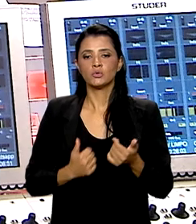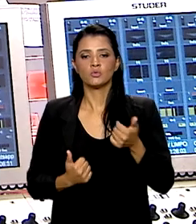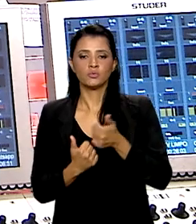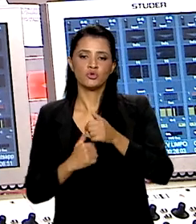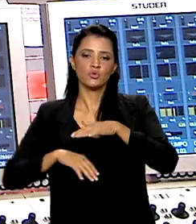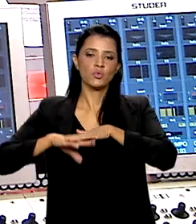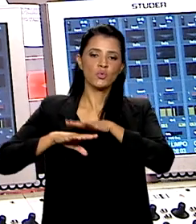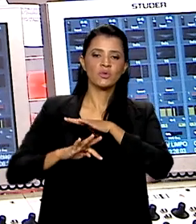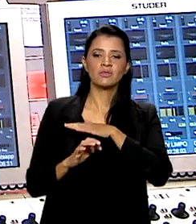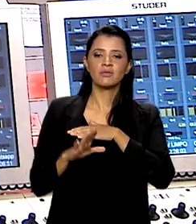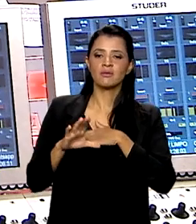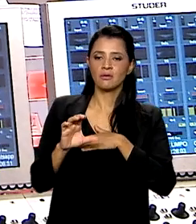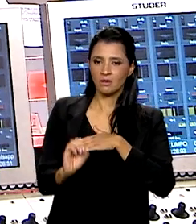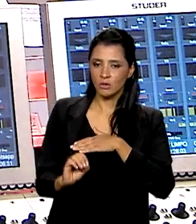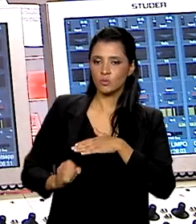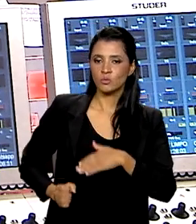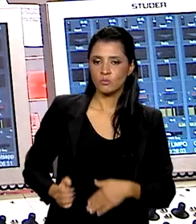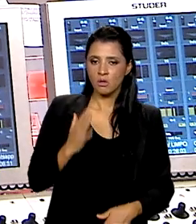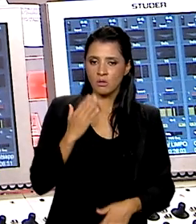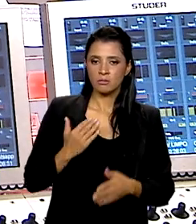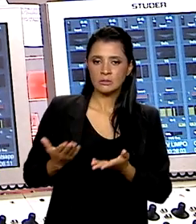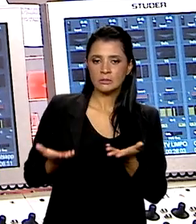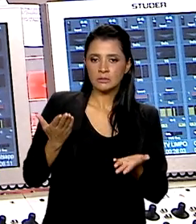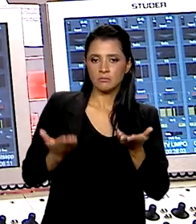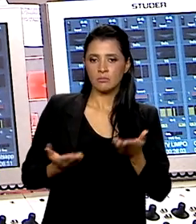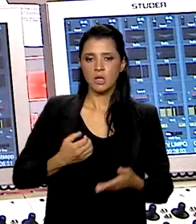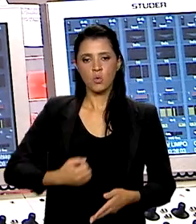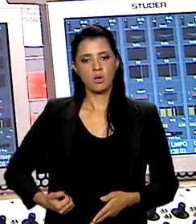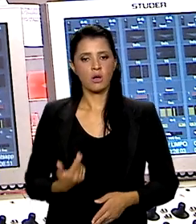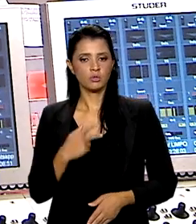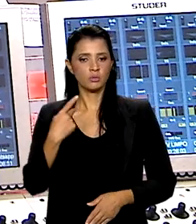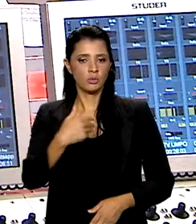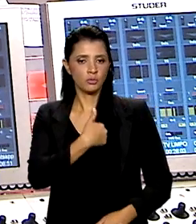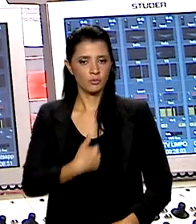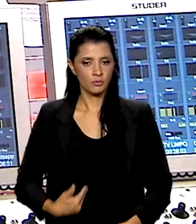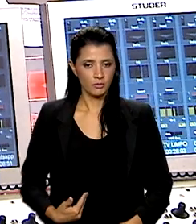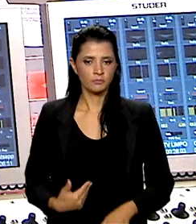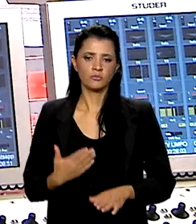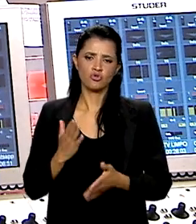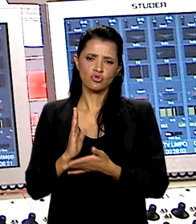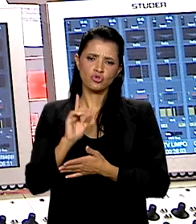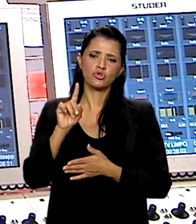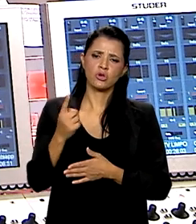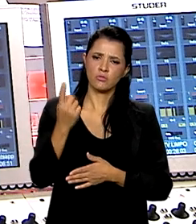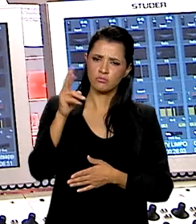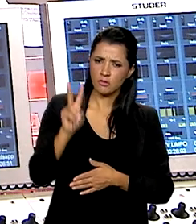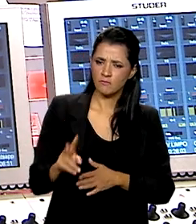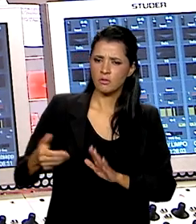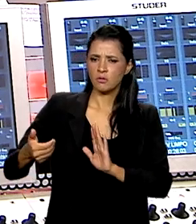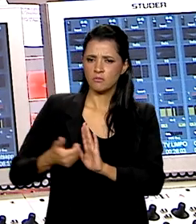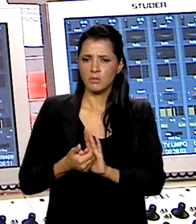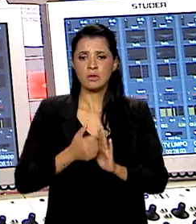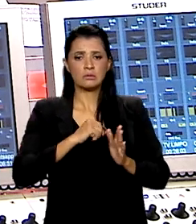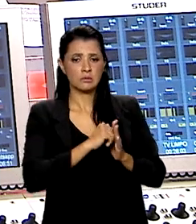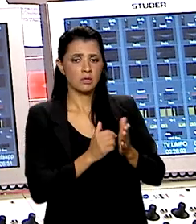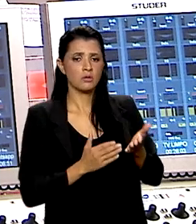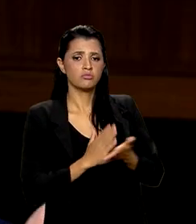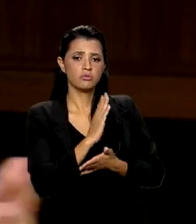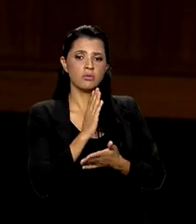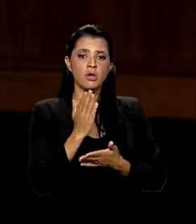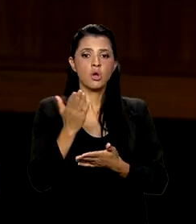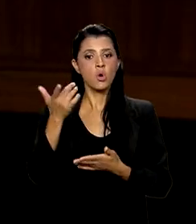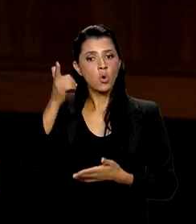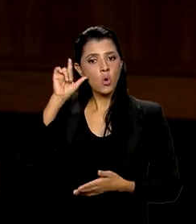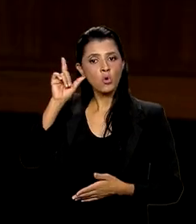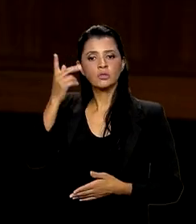teto de gastos e equilibrar as contas públicas. Ela já tinha sido aprovada na Câmara uma vez, no Senado uma vez e ontem foi